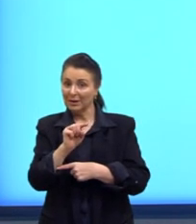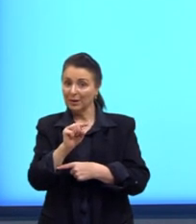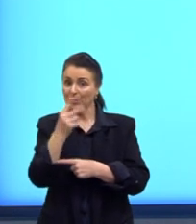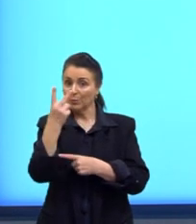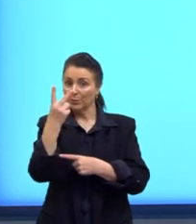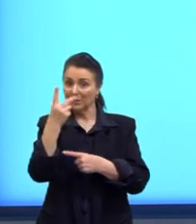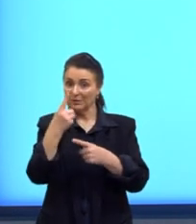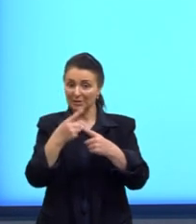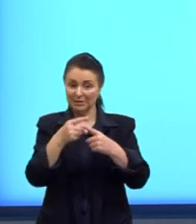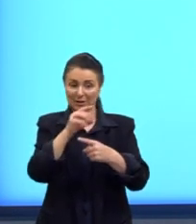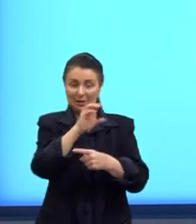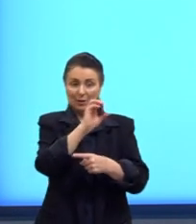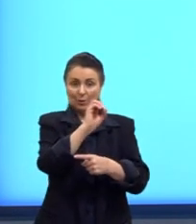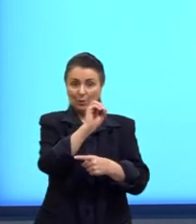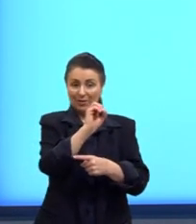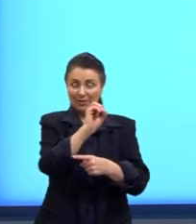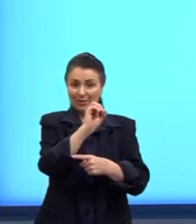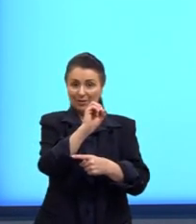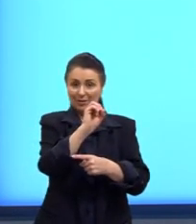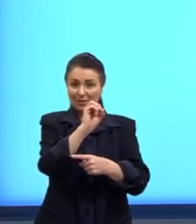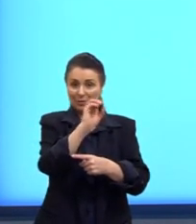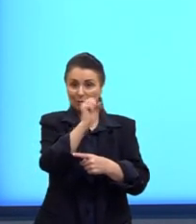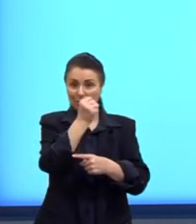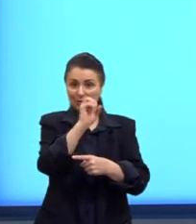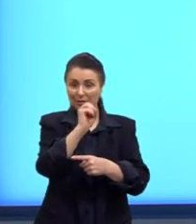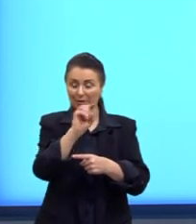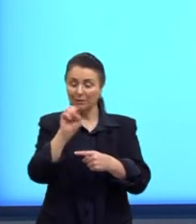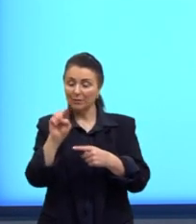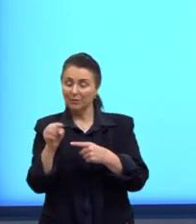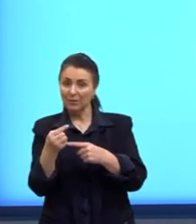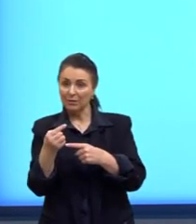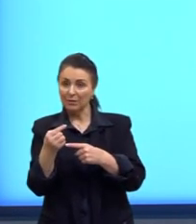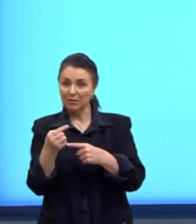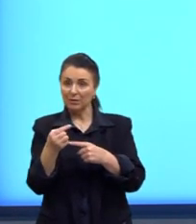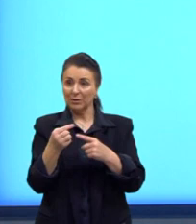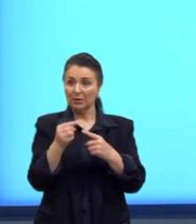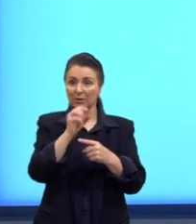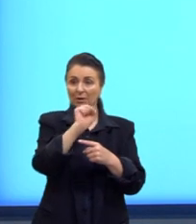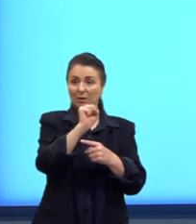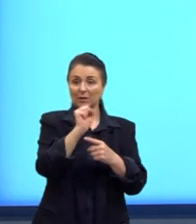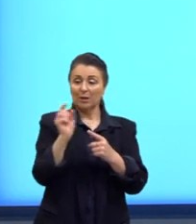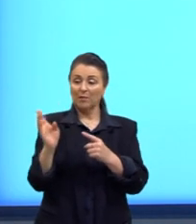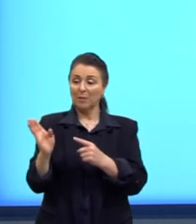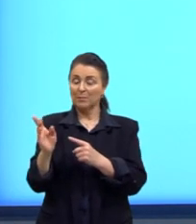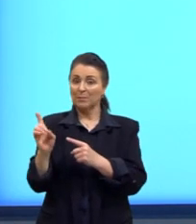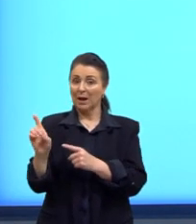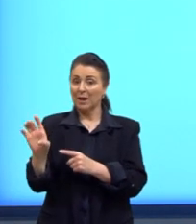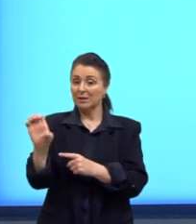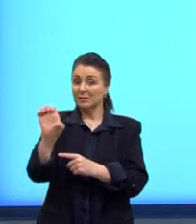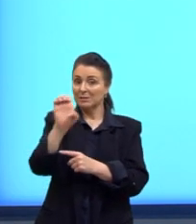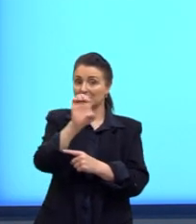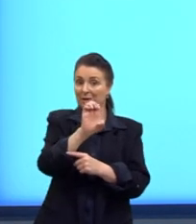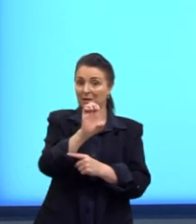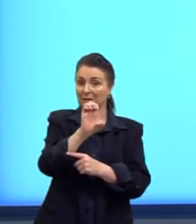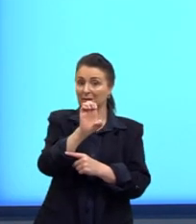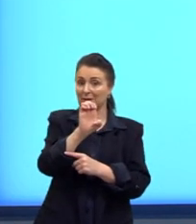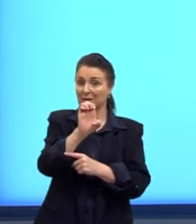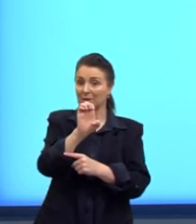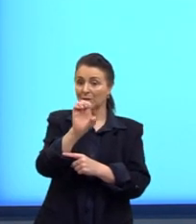80, a vírgula estaria lá no finalzinho. Então, se ela vai andar duas casinhas aqui para a esquerda, ela pula o zero,